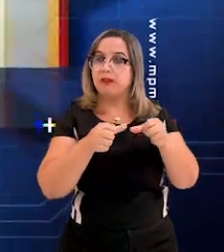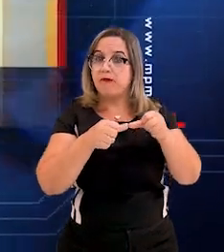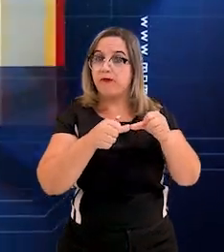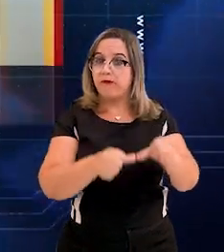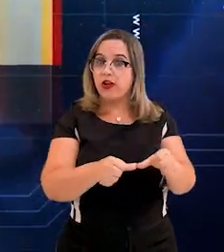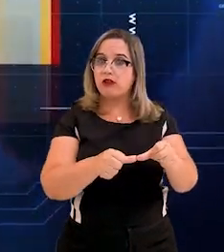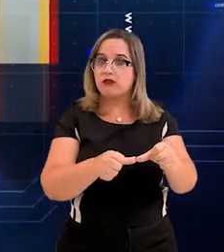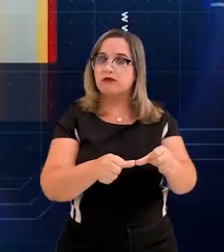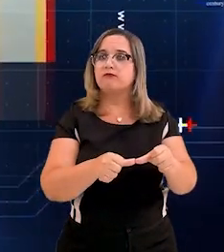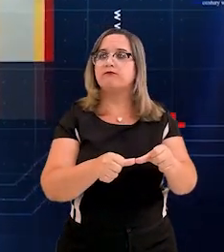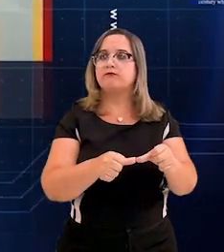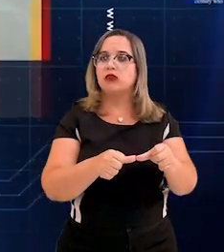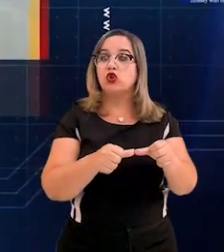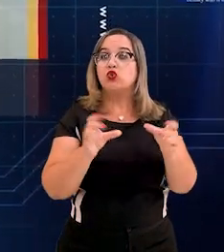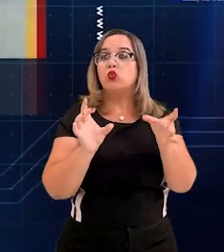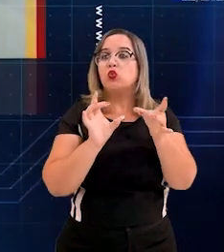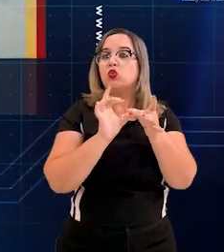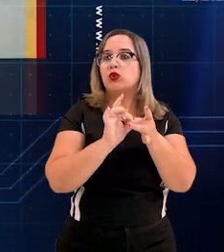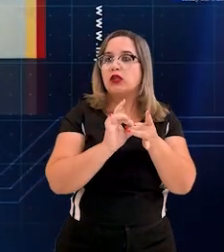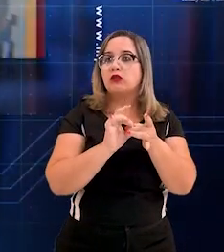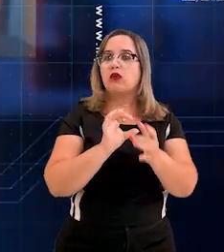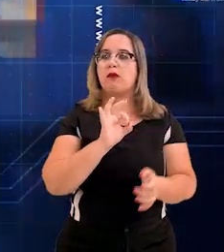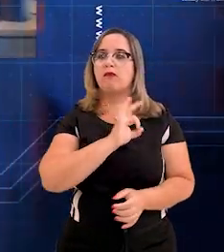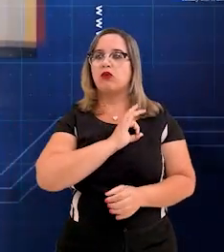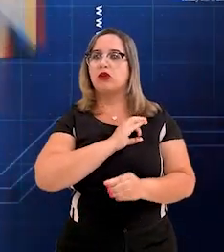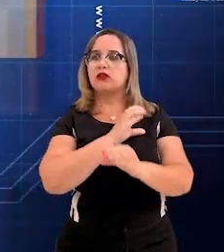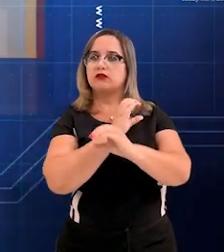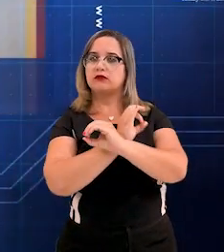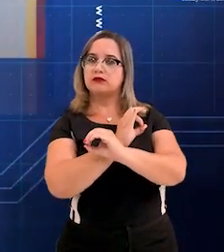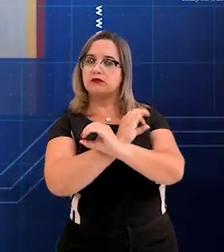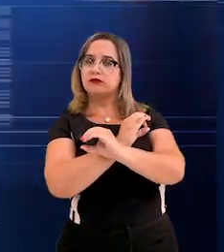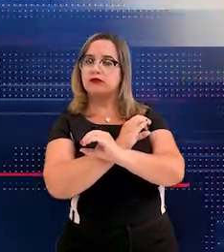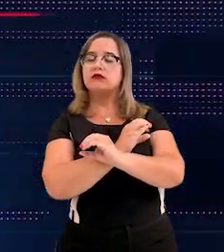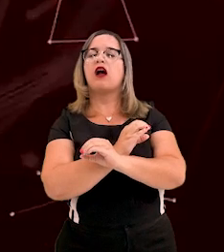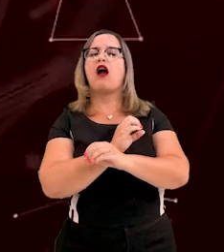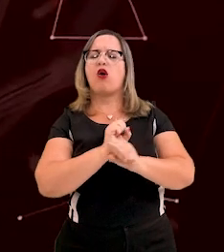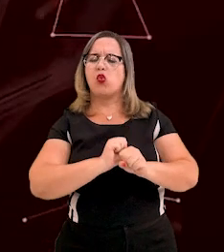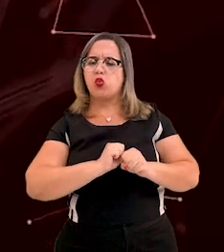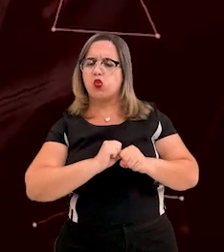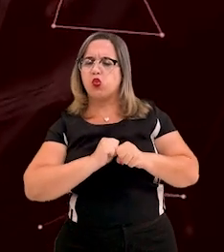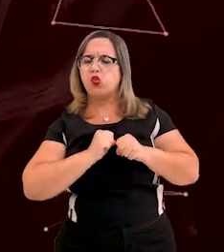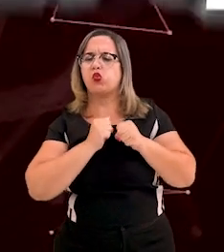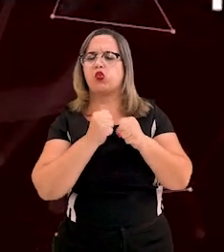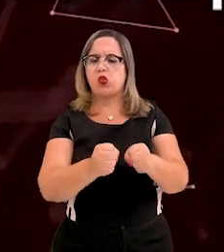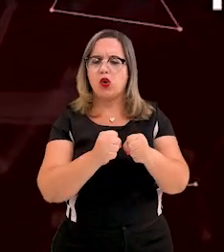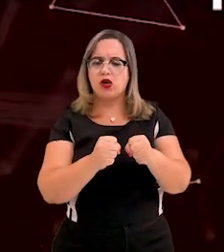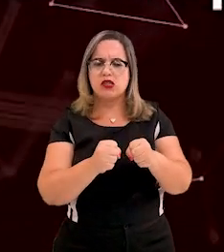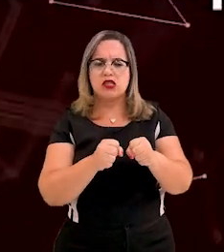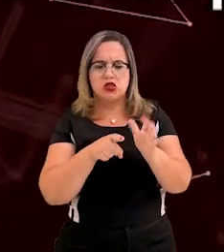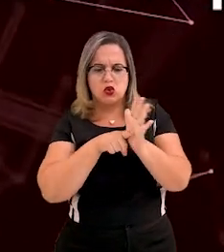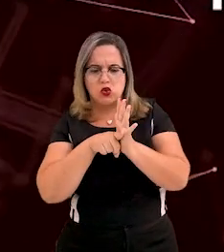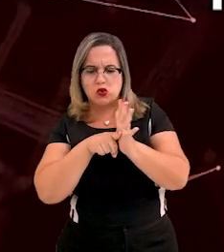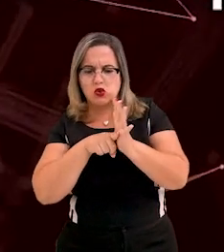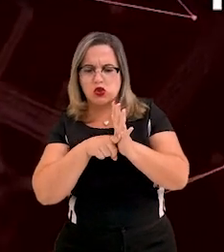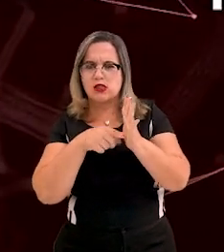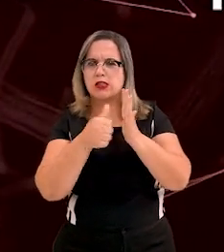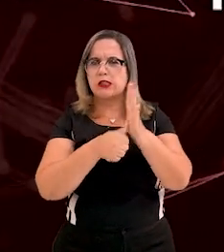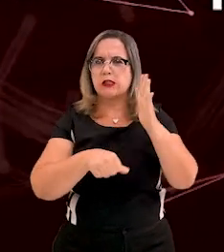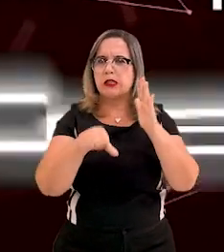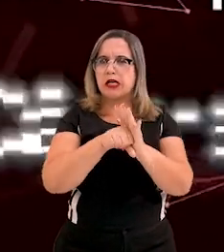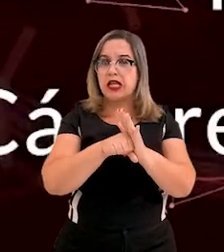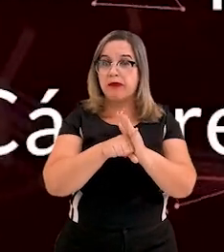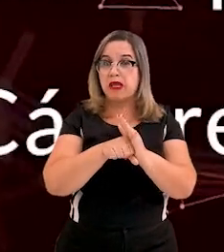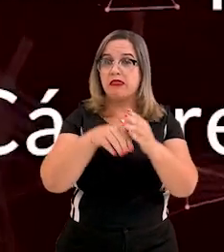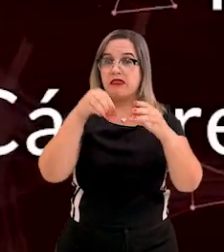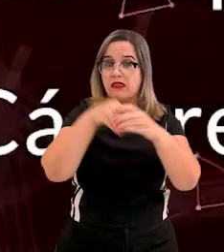Permanente, integrado com a Polícia Civil, intensificou as investigações de crimes praticados por